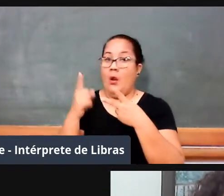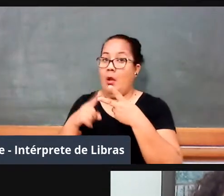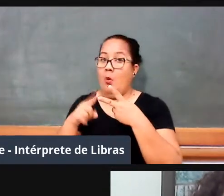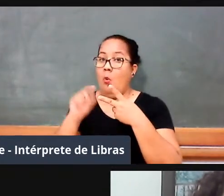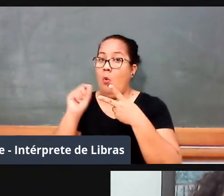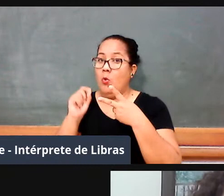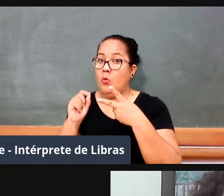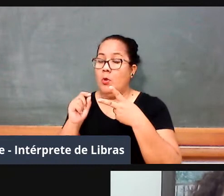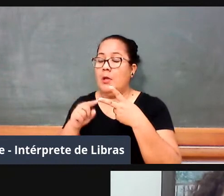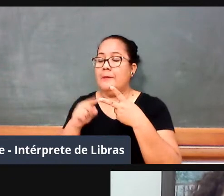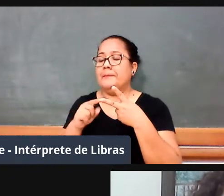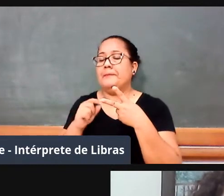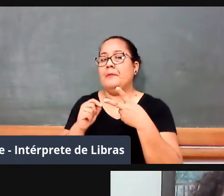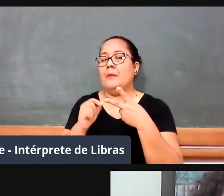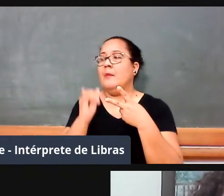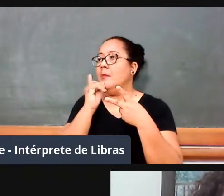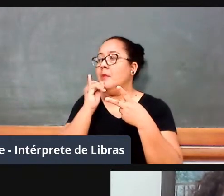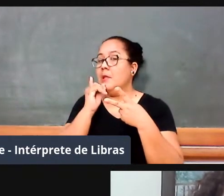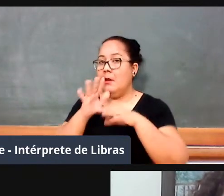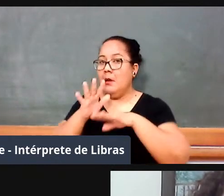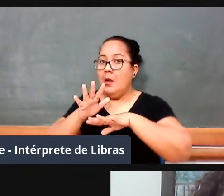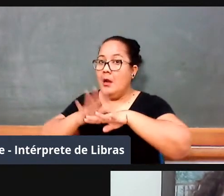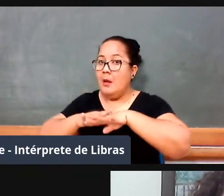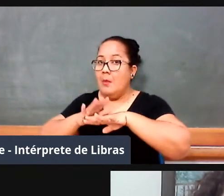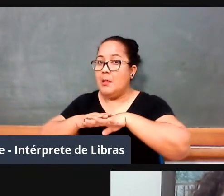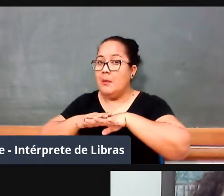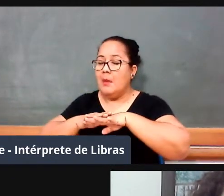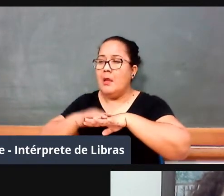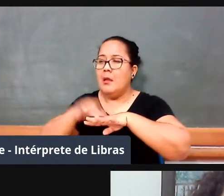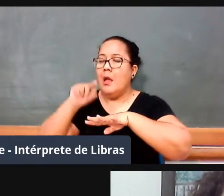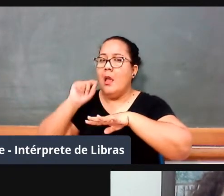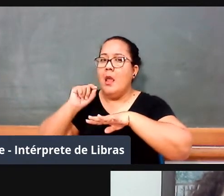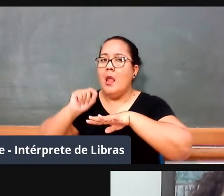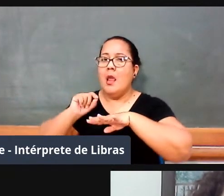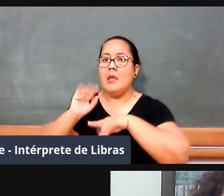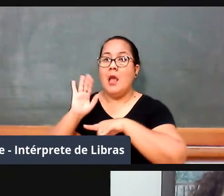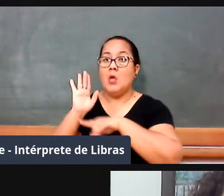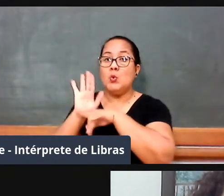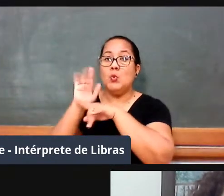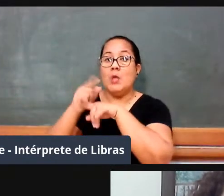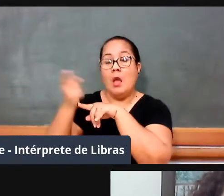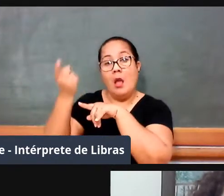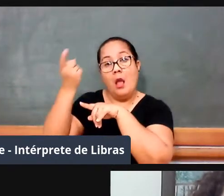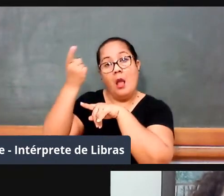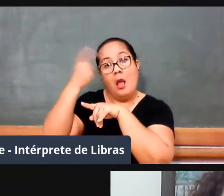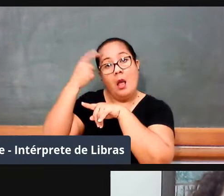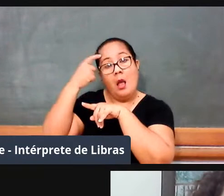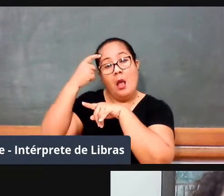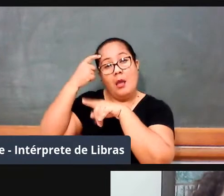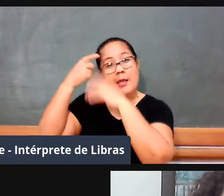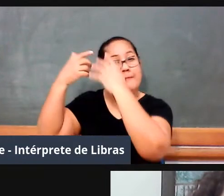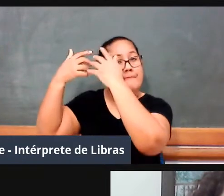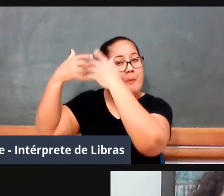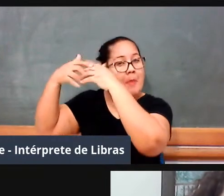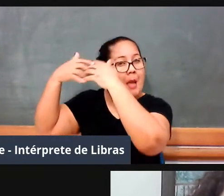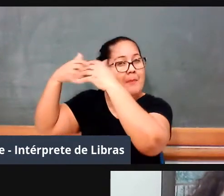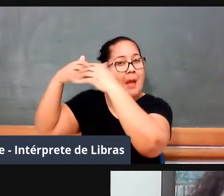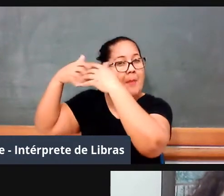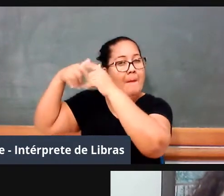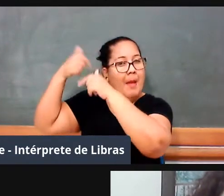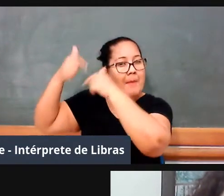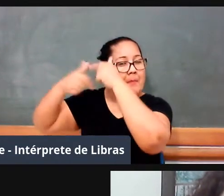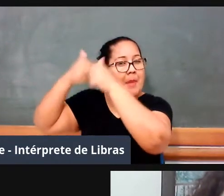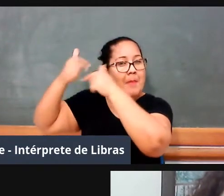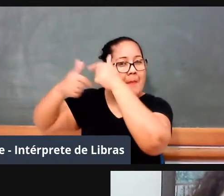interna, que a matemática é algo que permite o desenvolvimento do raciocínio, isso aí está no senso